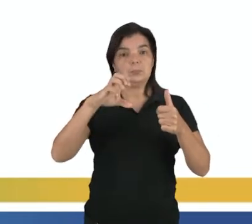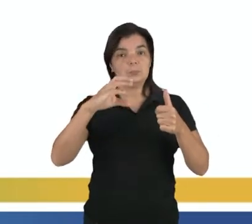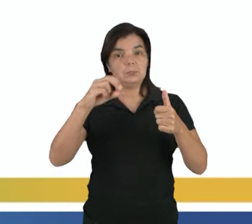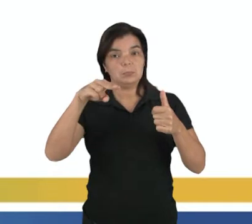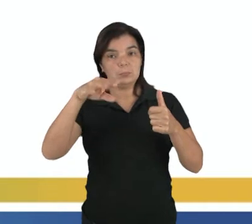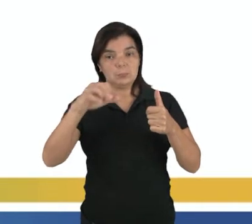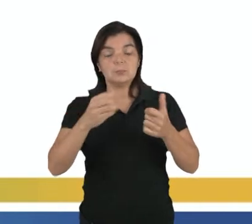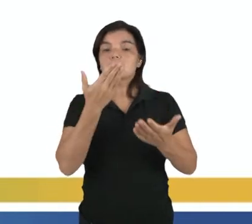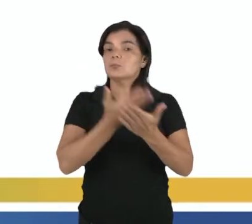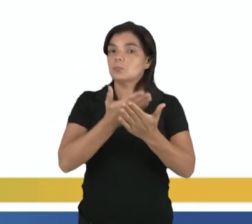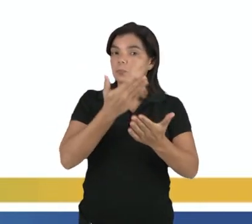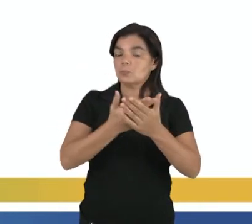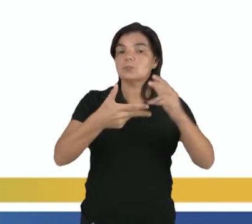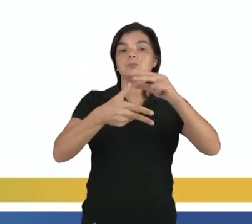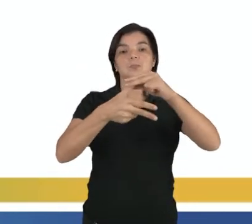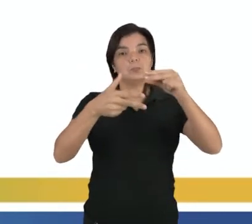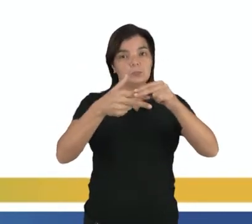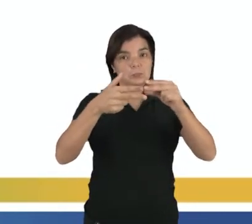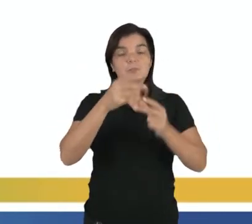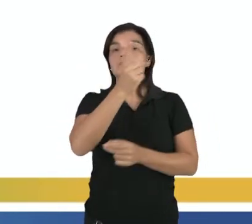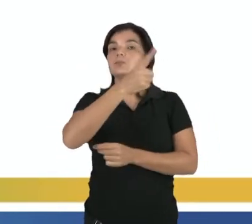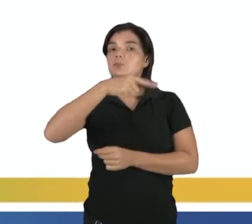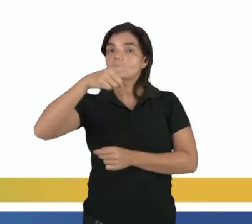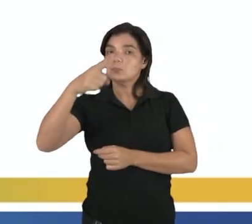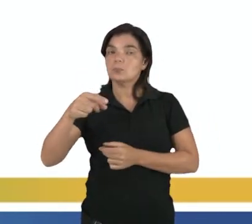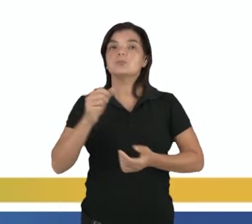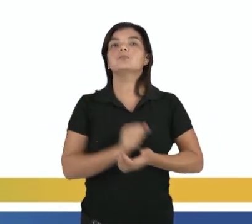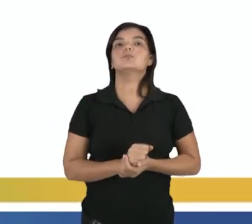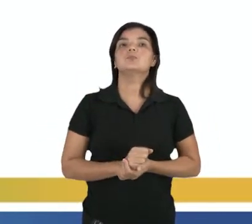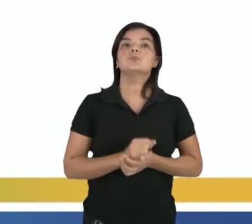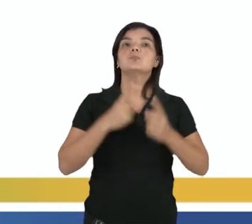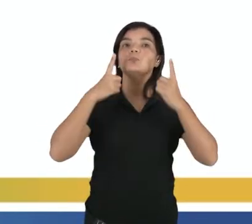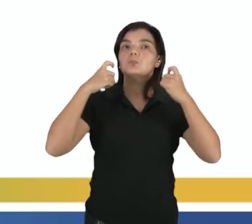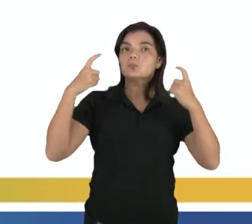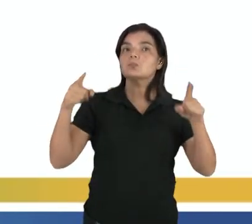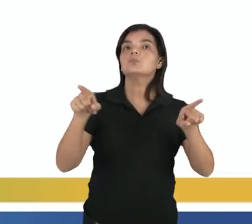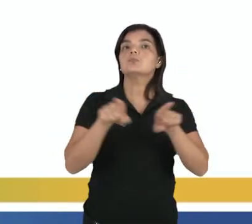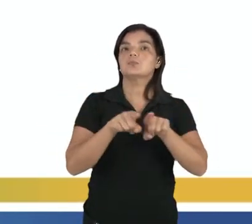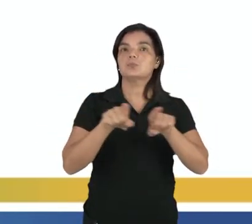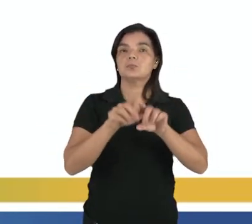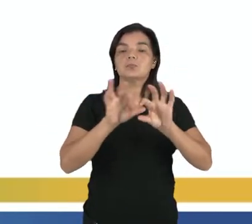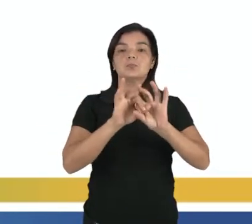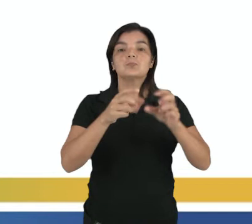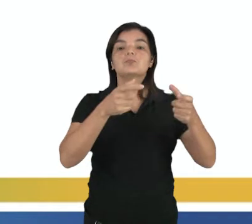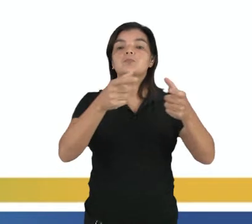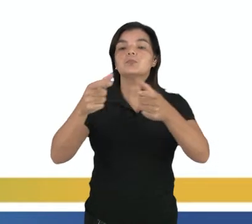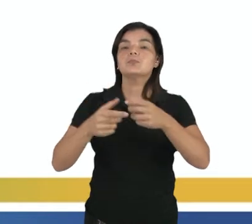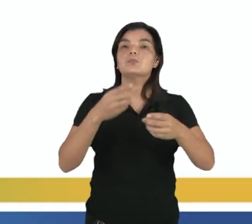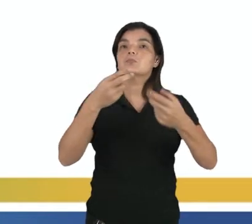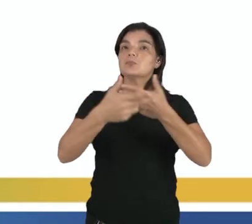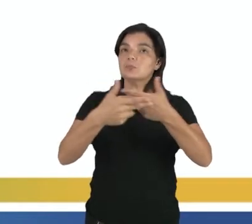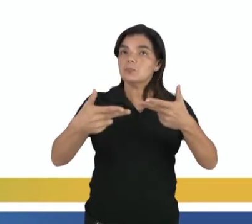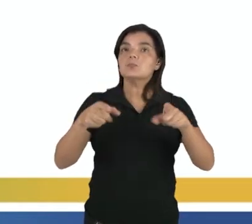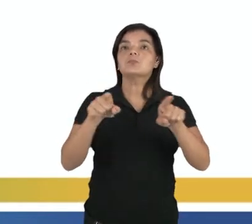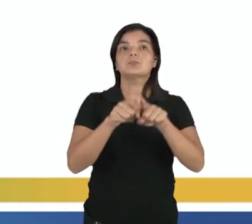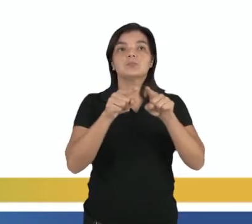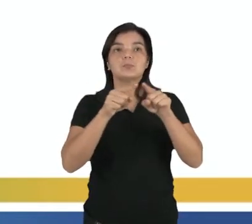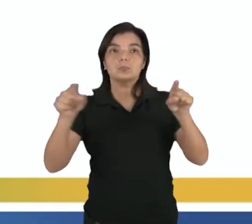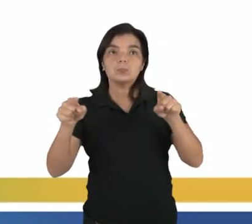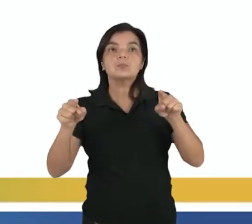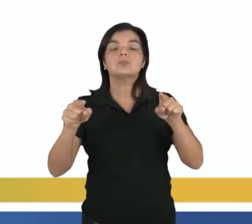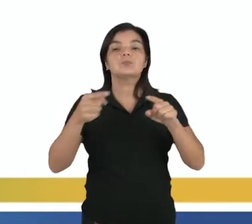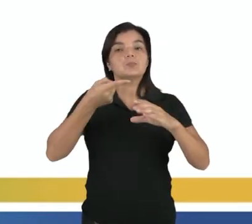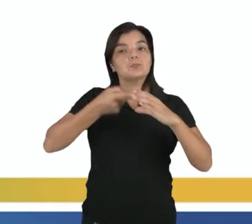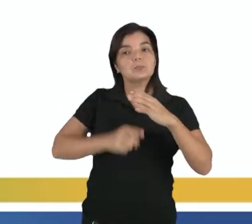Então, estude sobre isso, que com certeza vai vir questões. O sonar é um equipamento eletrônico que permite a localização de objetos e a medida de